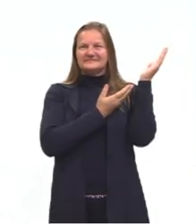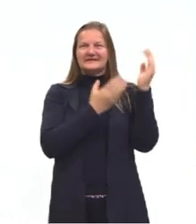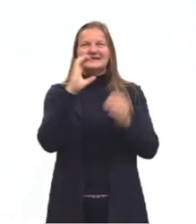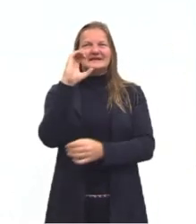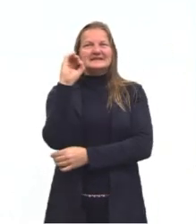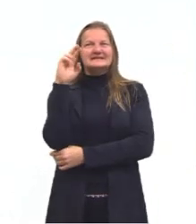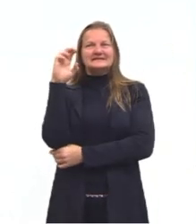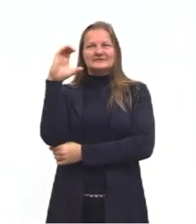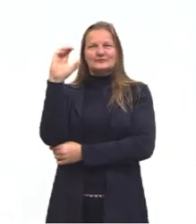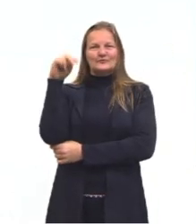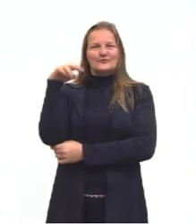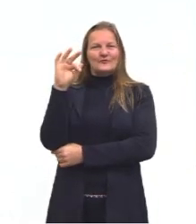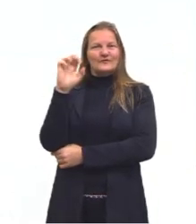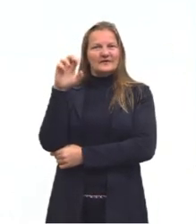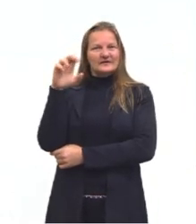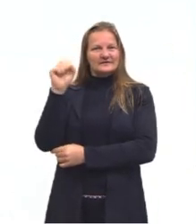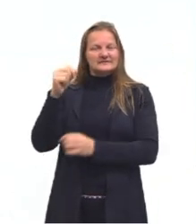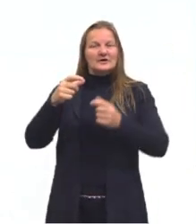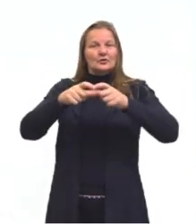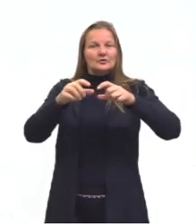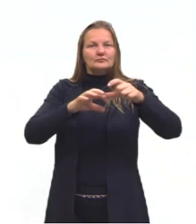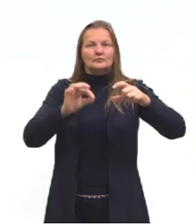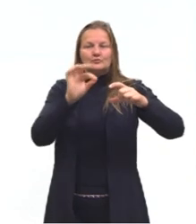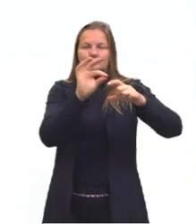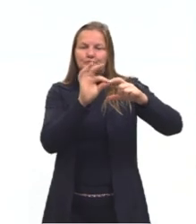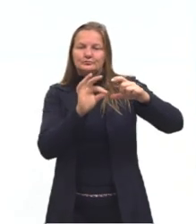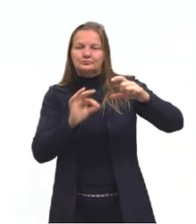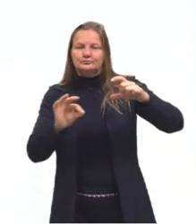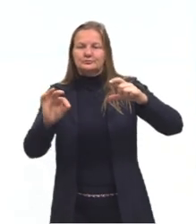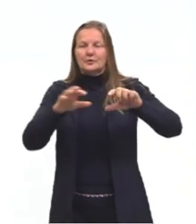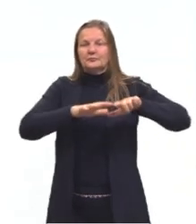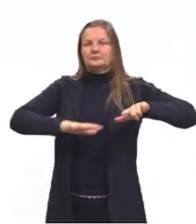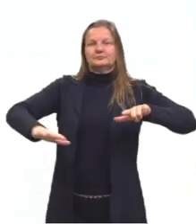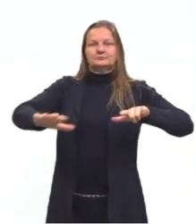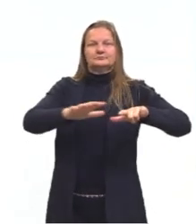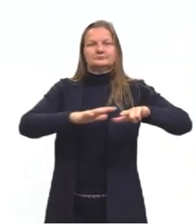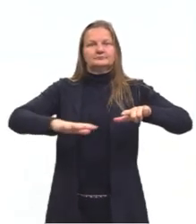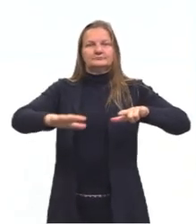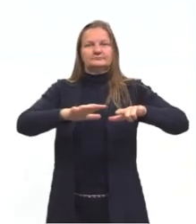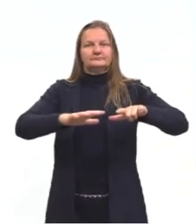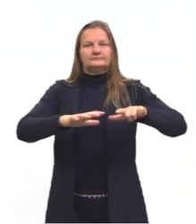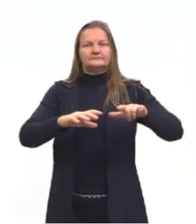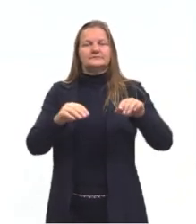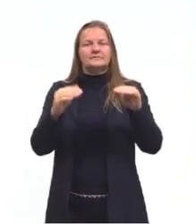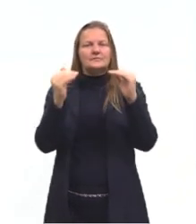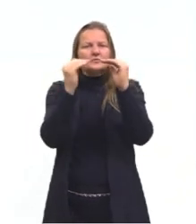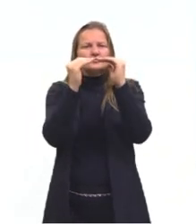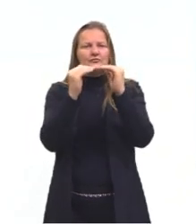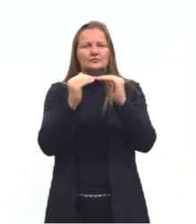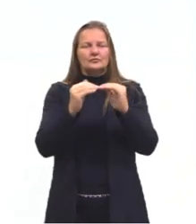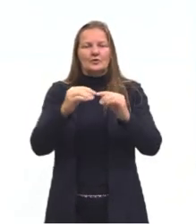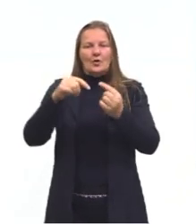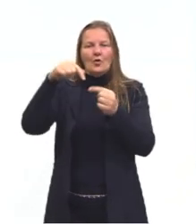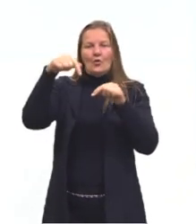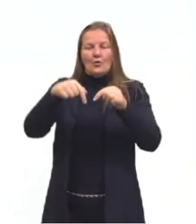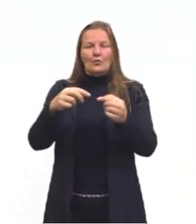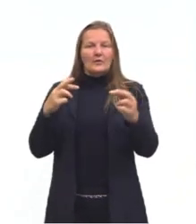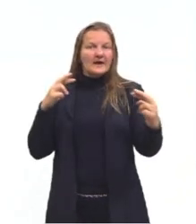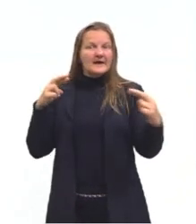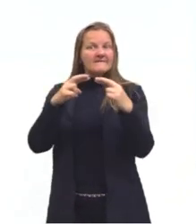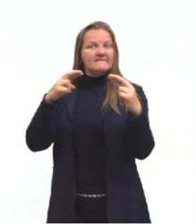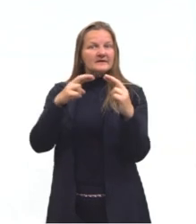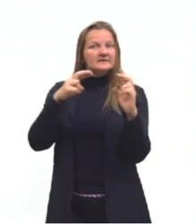circunferência é o lugar geométrico dos pontos de um plano que equidistam de um ponto fixo desse plano.